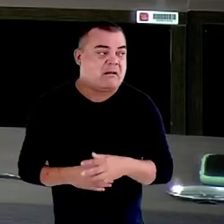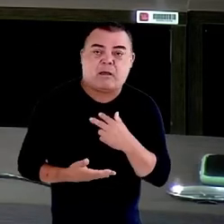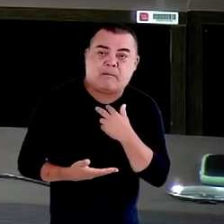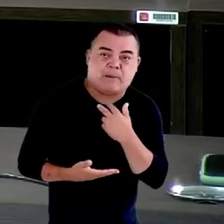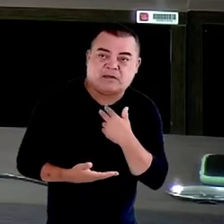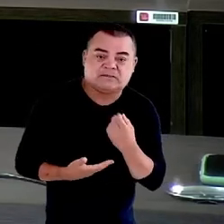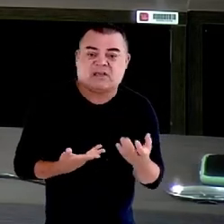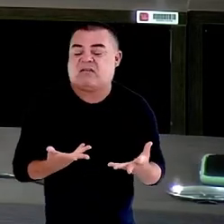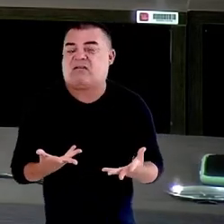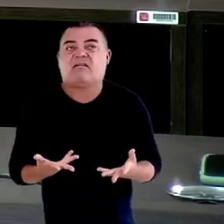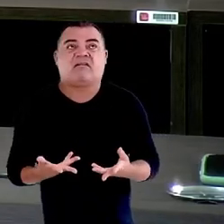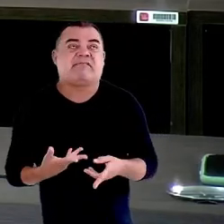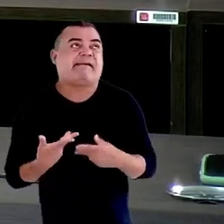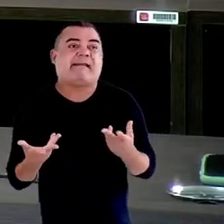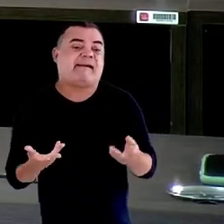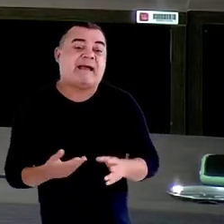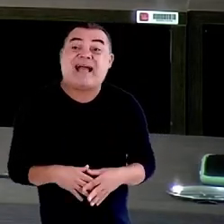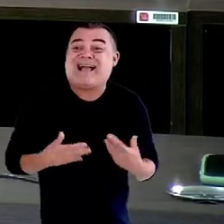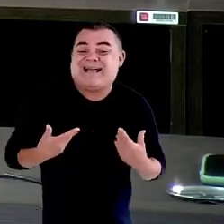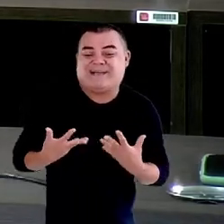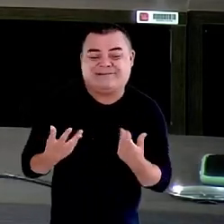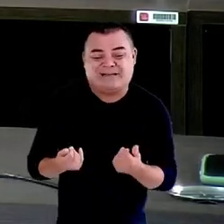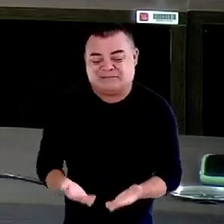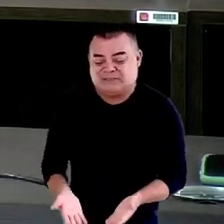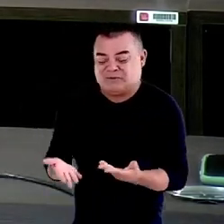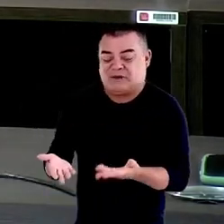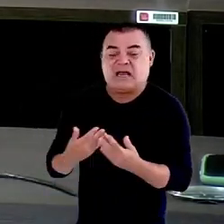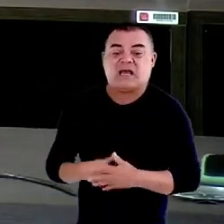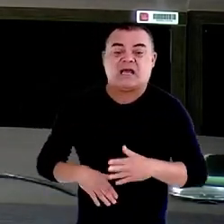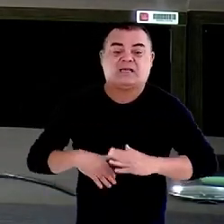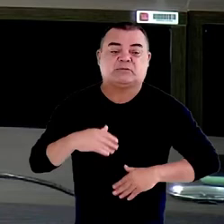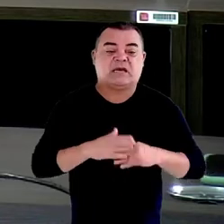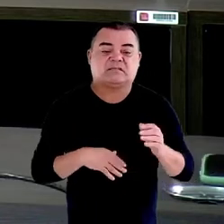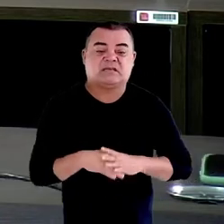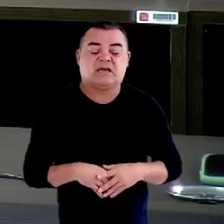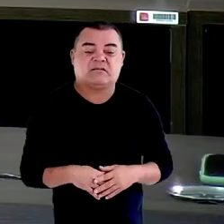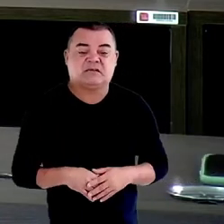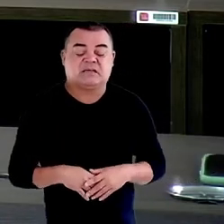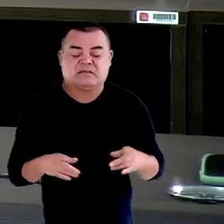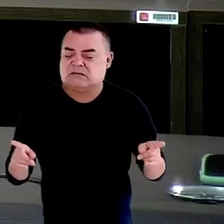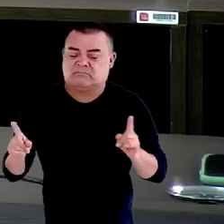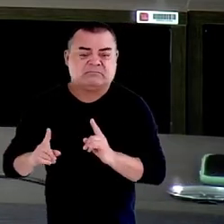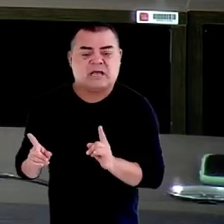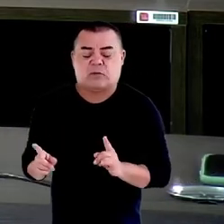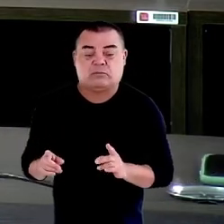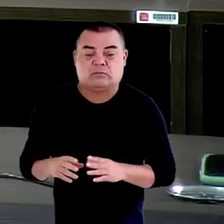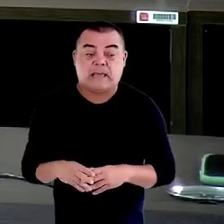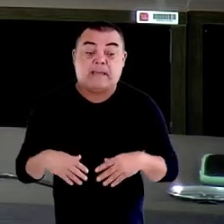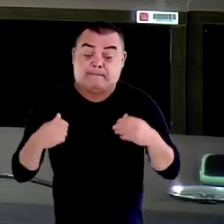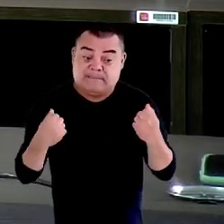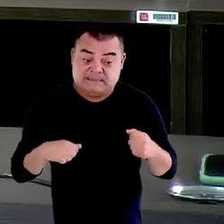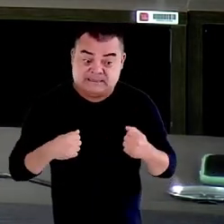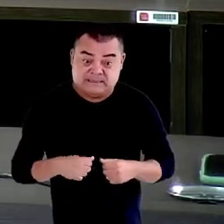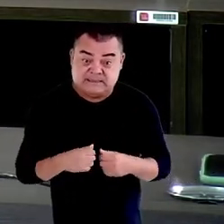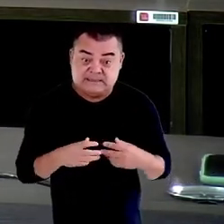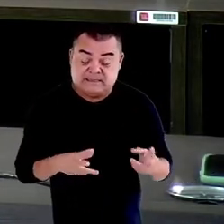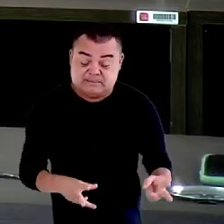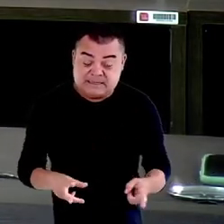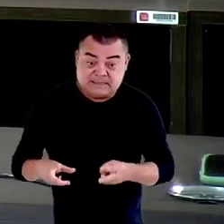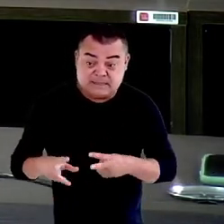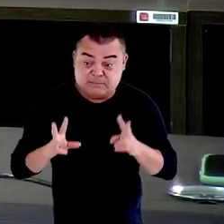vamos estimular a atuação nesse determinado ponto. Não, isso tem que ser visto como